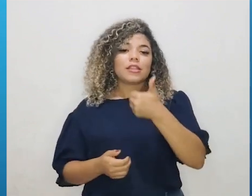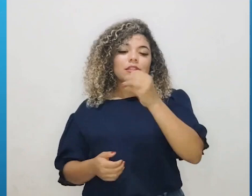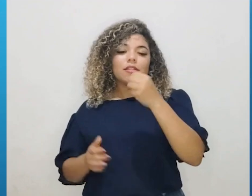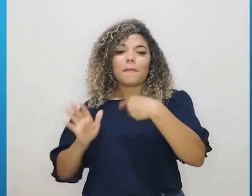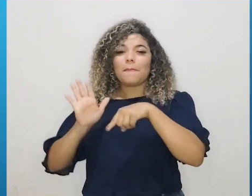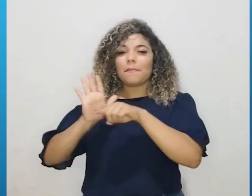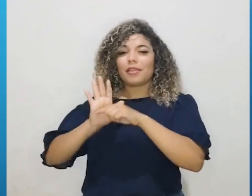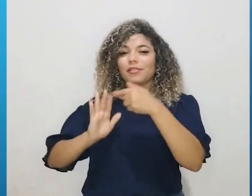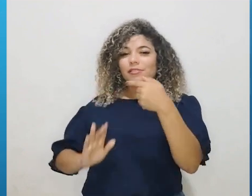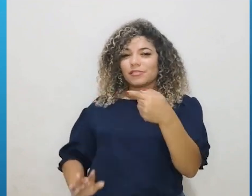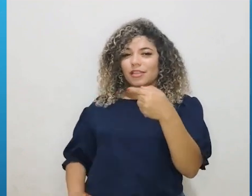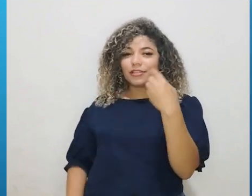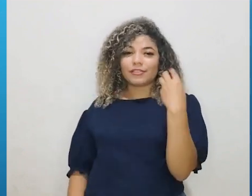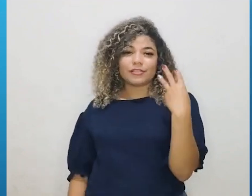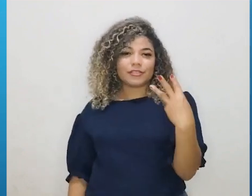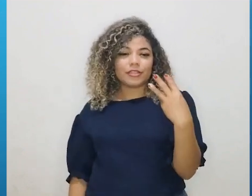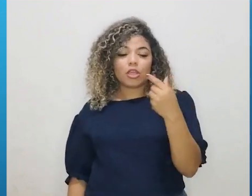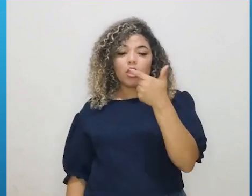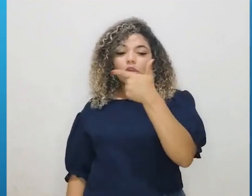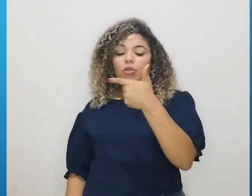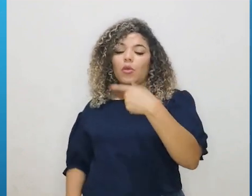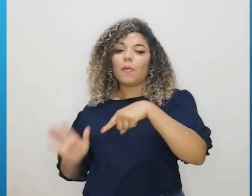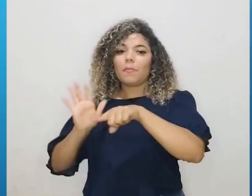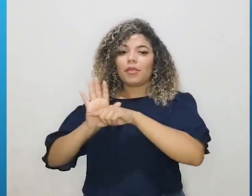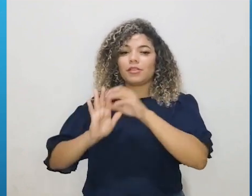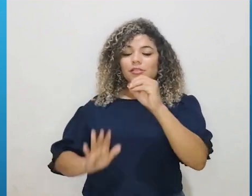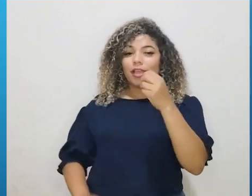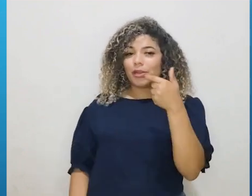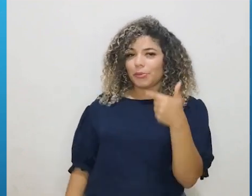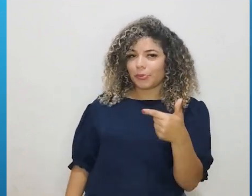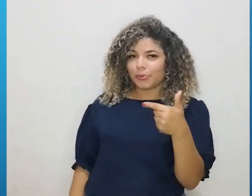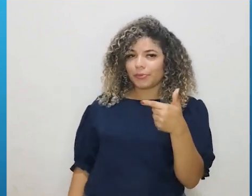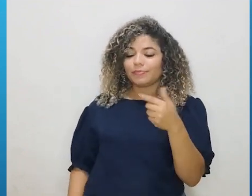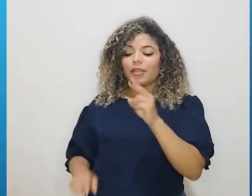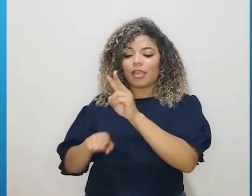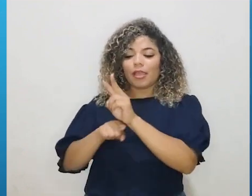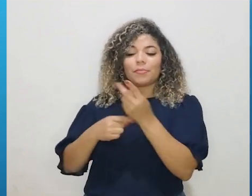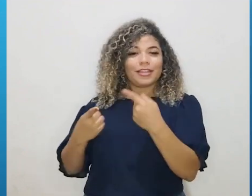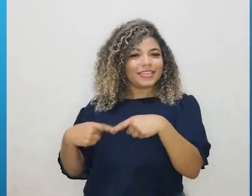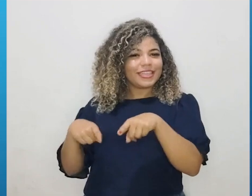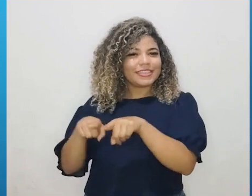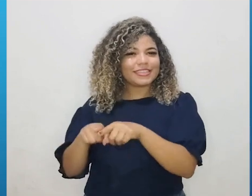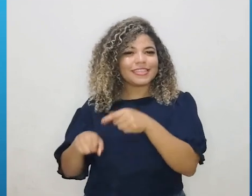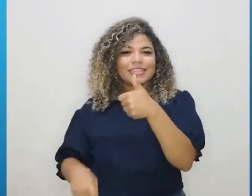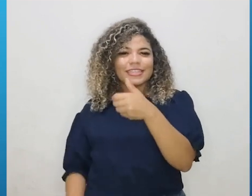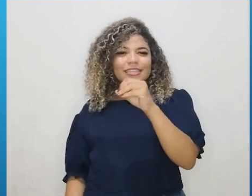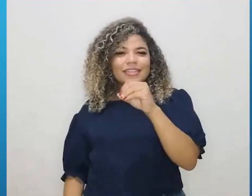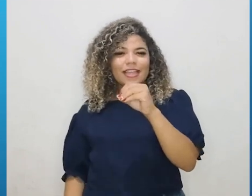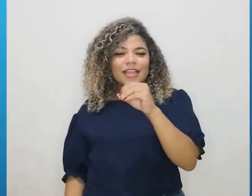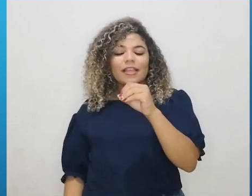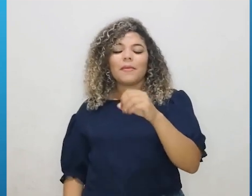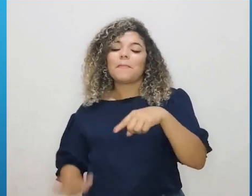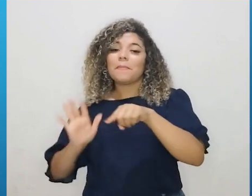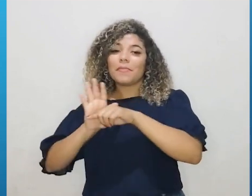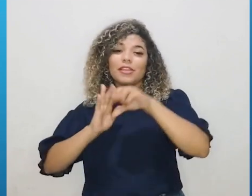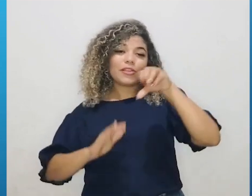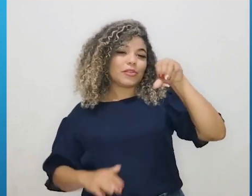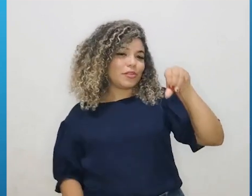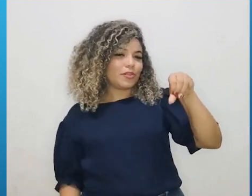menos 7, 3, 2 menos 0, 2, aqui vai emprestar novamente, 10 menos 9,